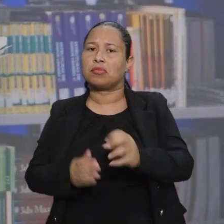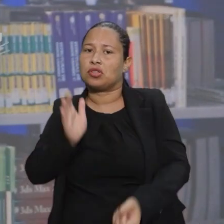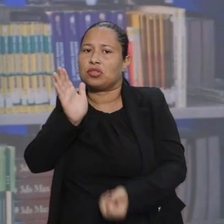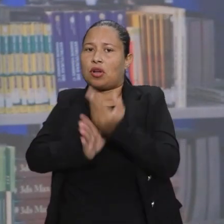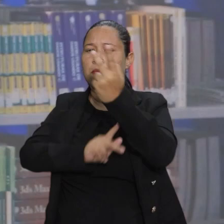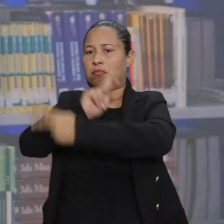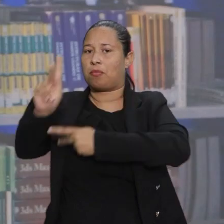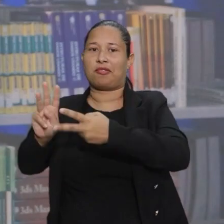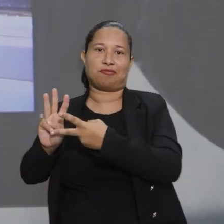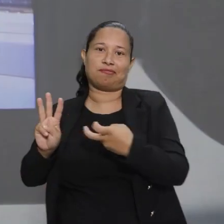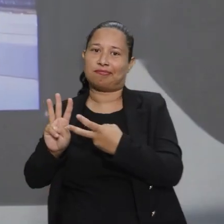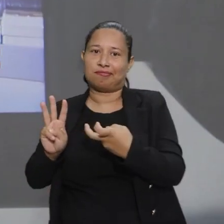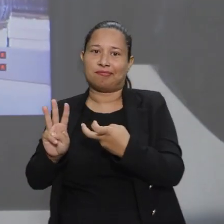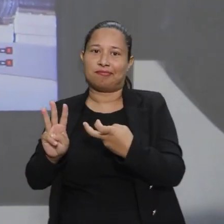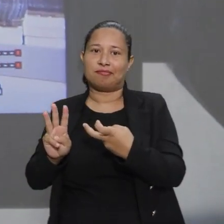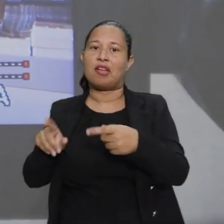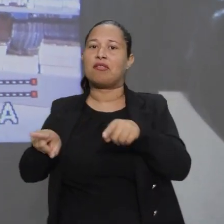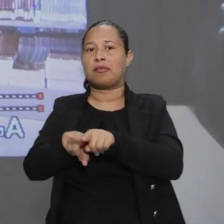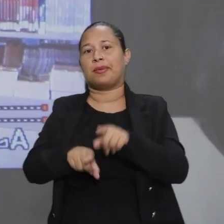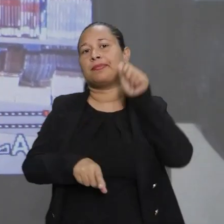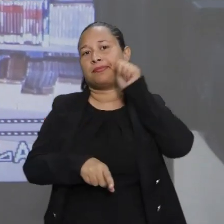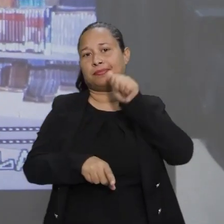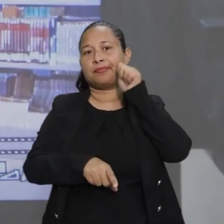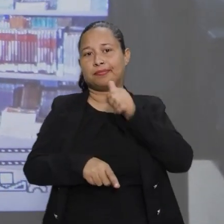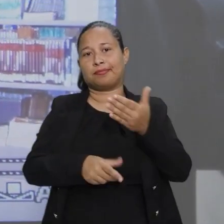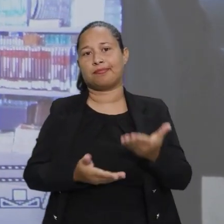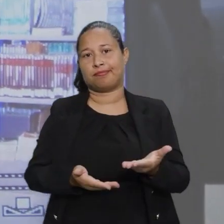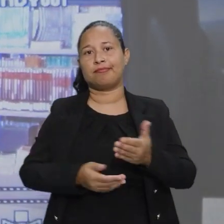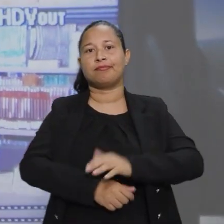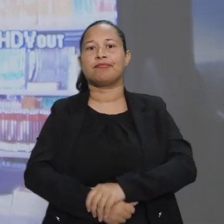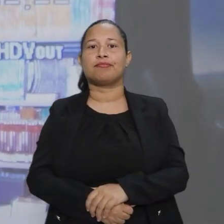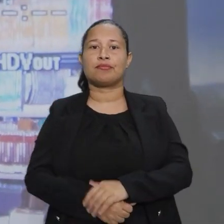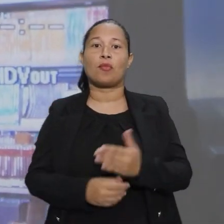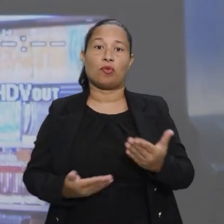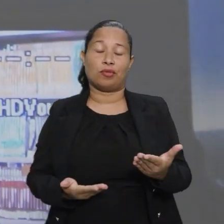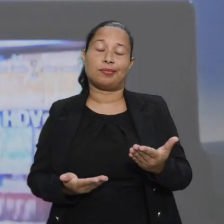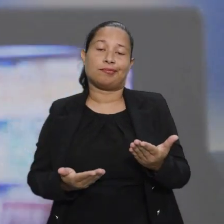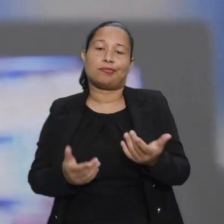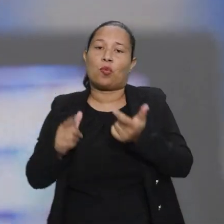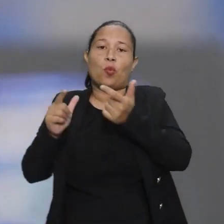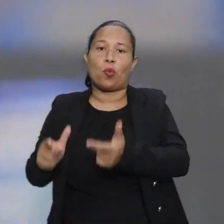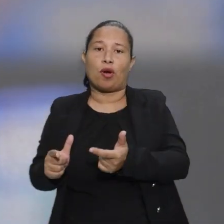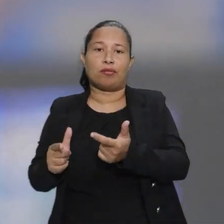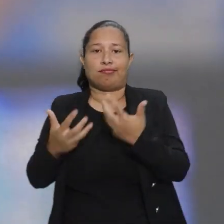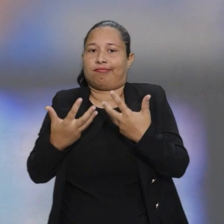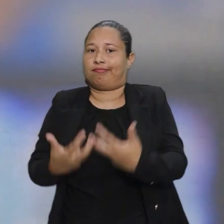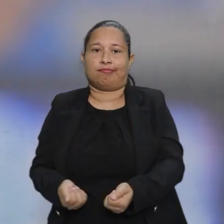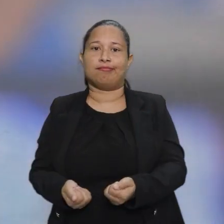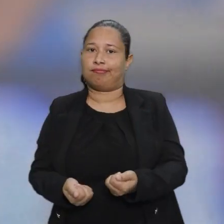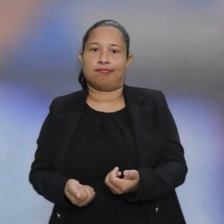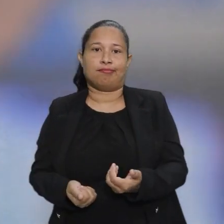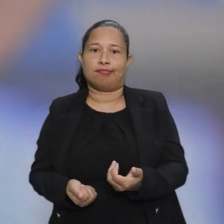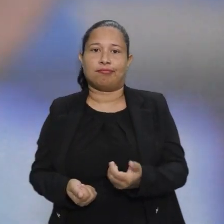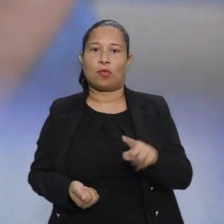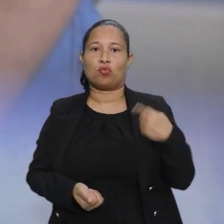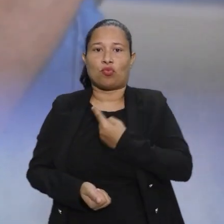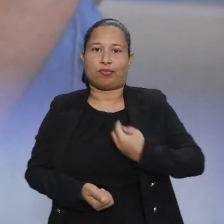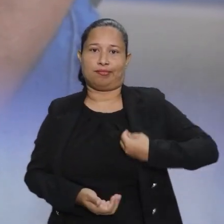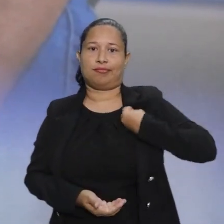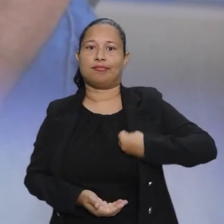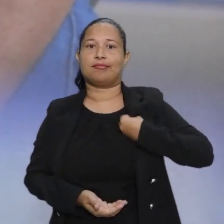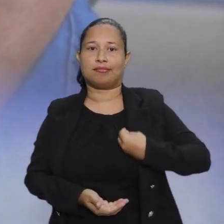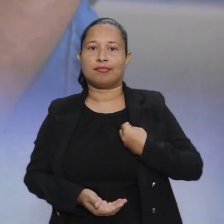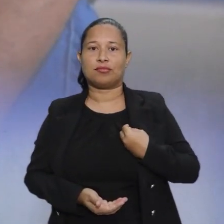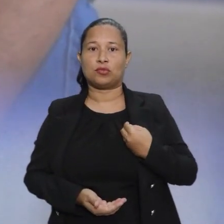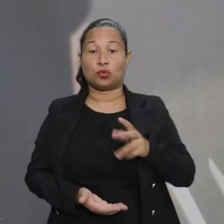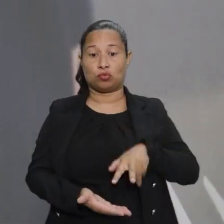foi criado para os povos indígenas, muito menos para a mulher indígena. Então foi um lugar que foi negado a nossa